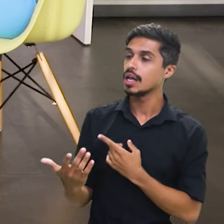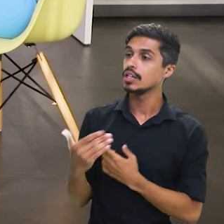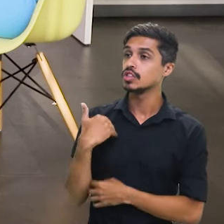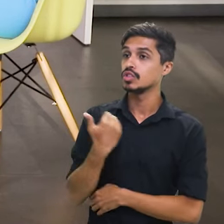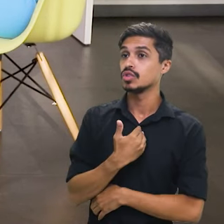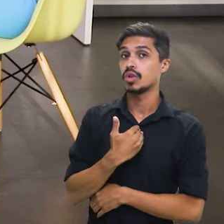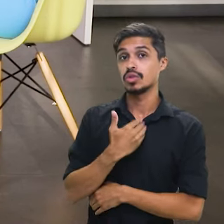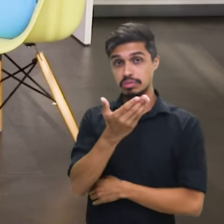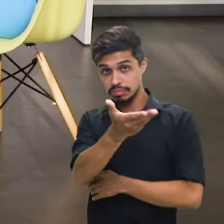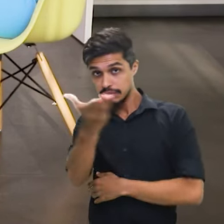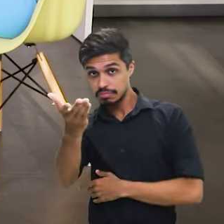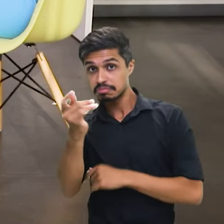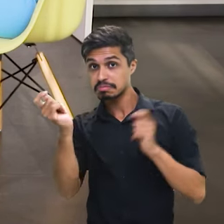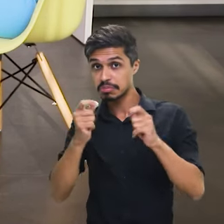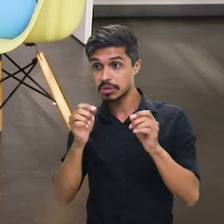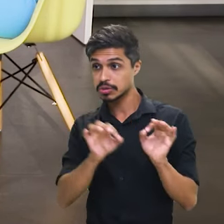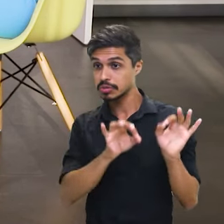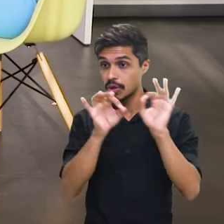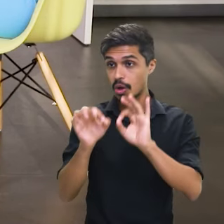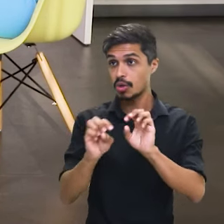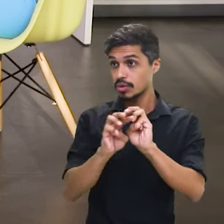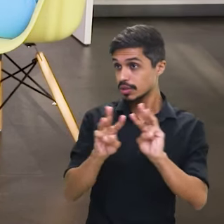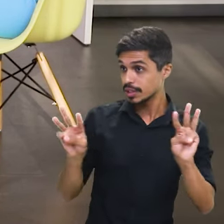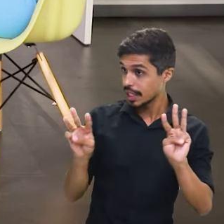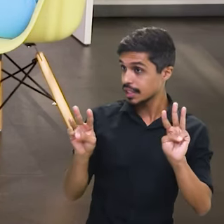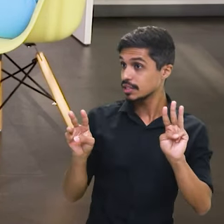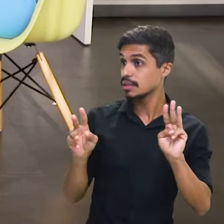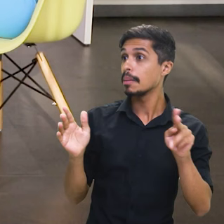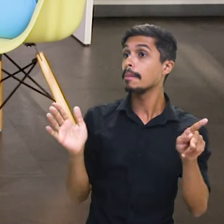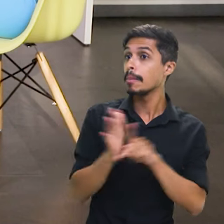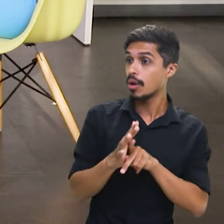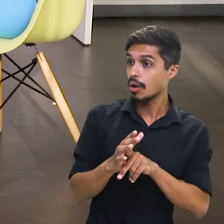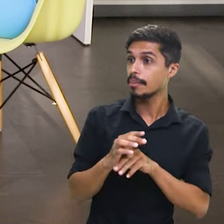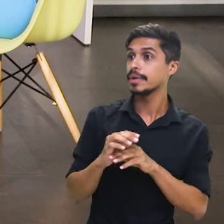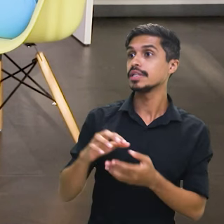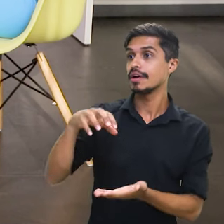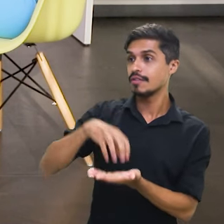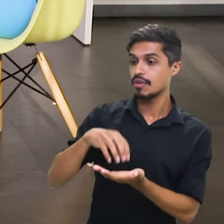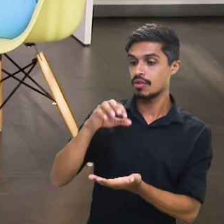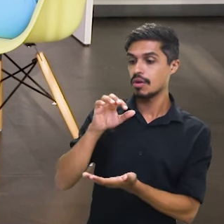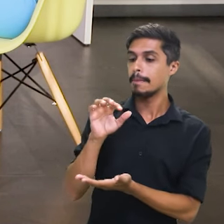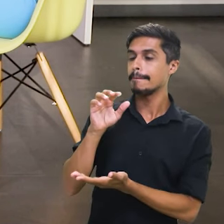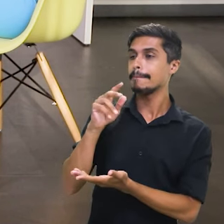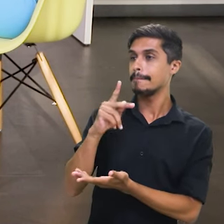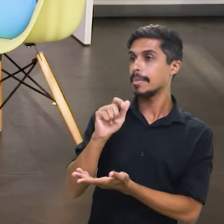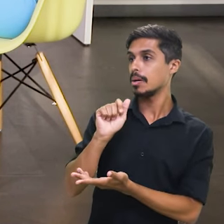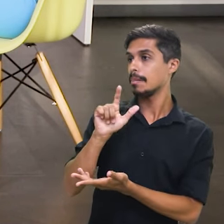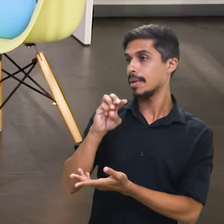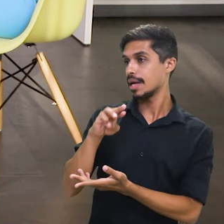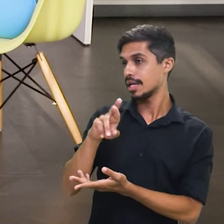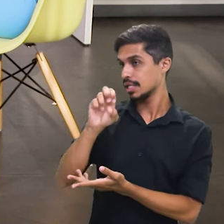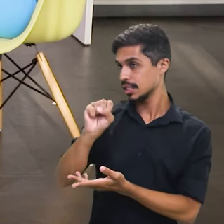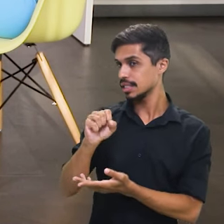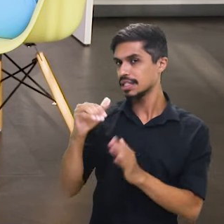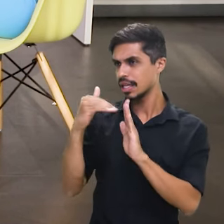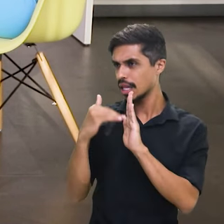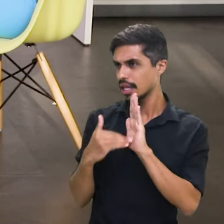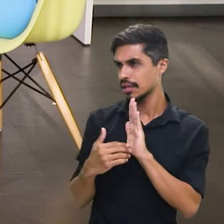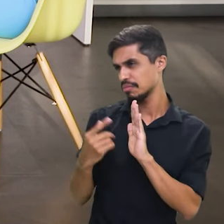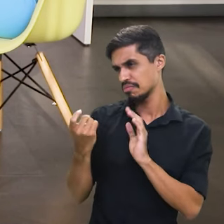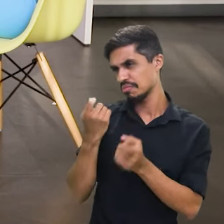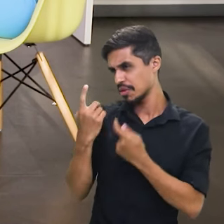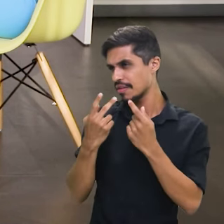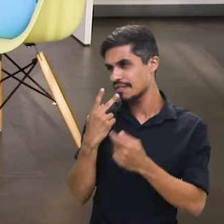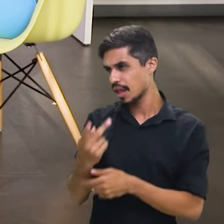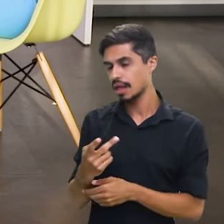nossa audiência pode também acessar o site da Fundação Palmares e ter acesso a essa lista. O senhor poderia elencar